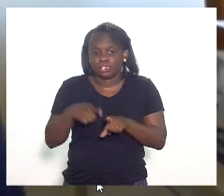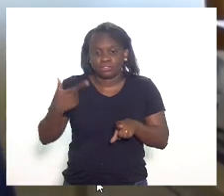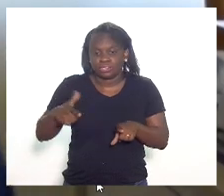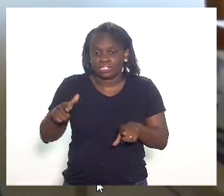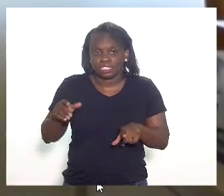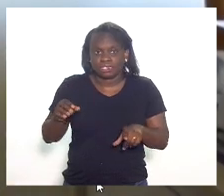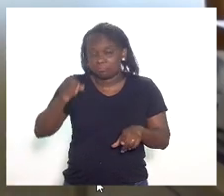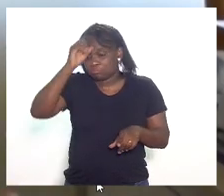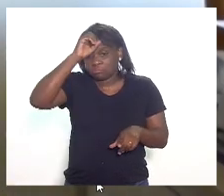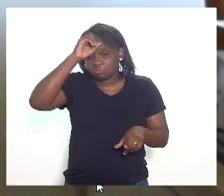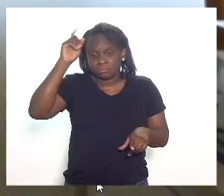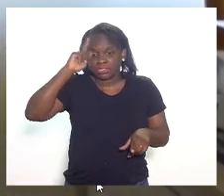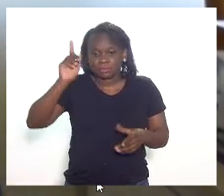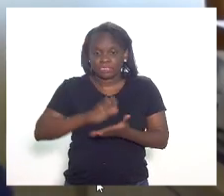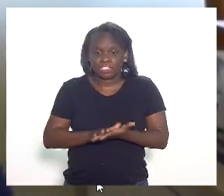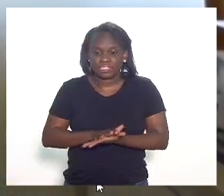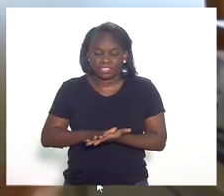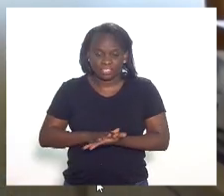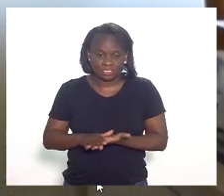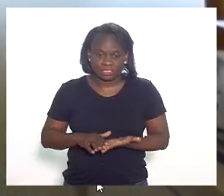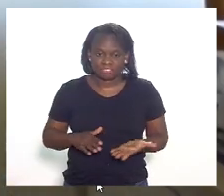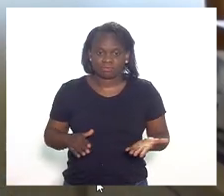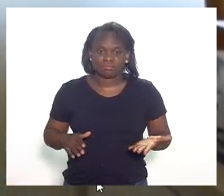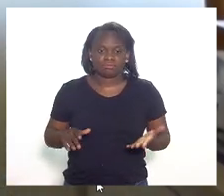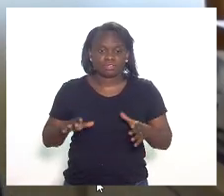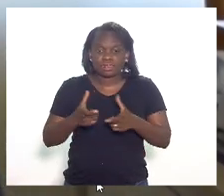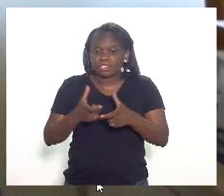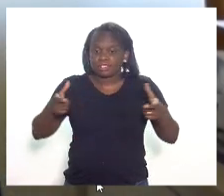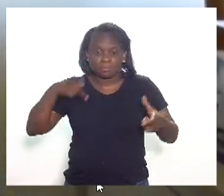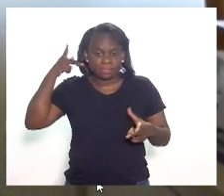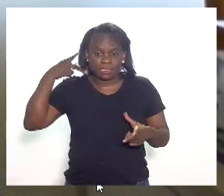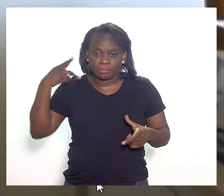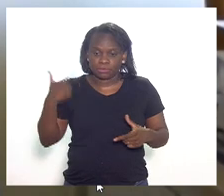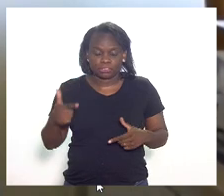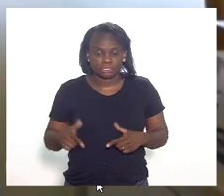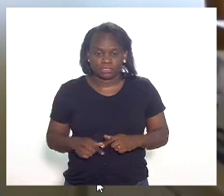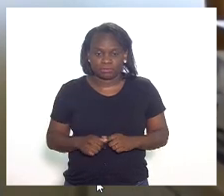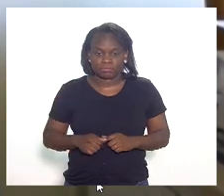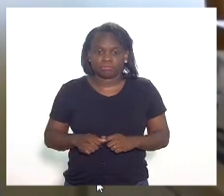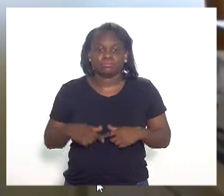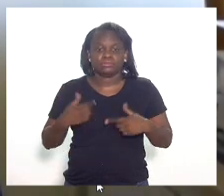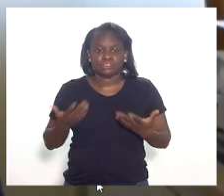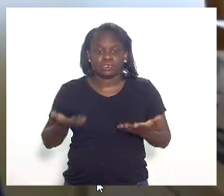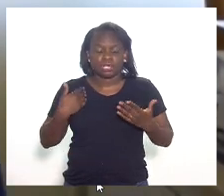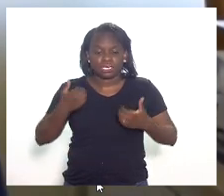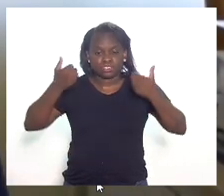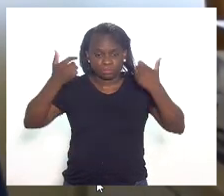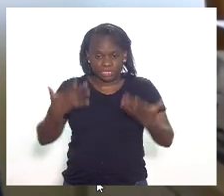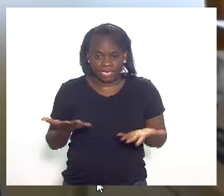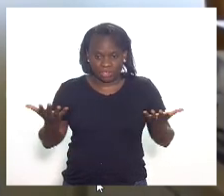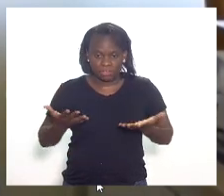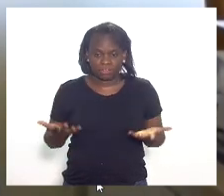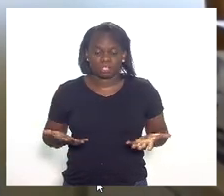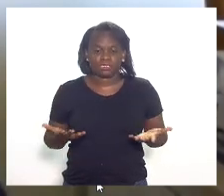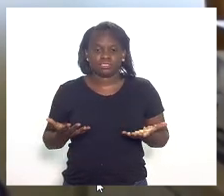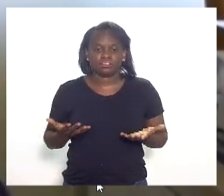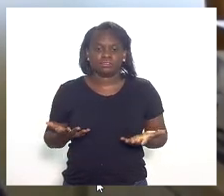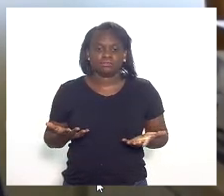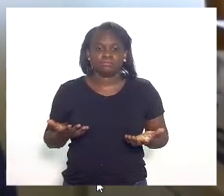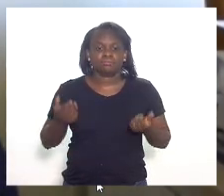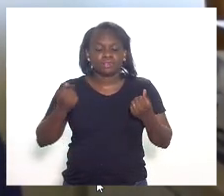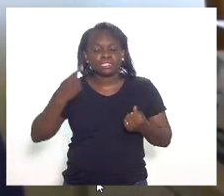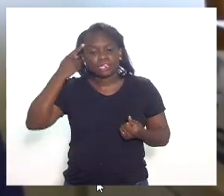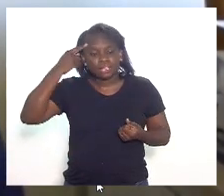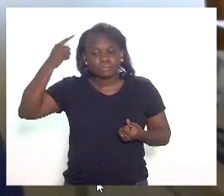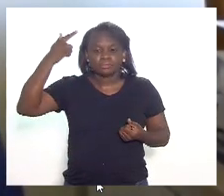notícia. Uma grande maioria do parlamento não tem. Então, eu quis fazer uso da palavra para